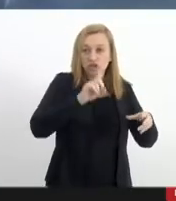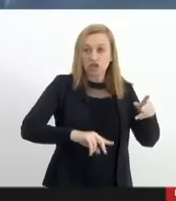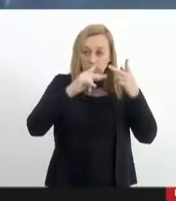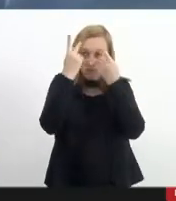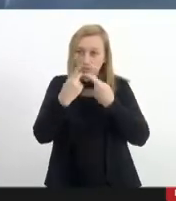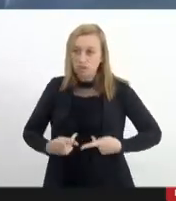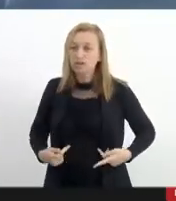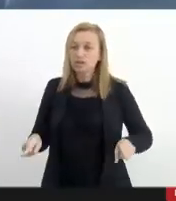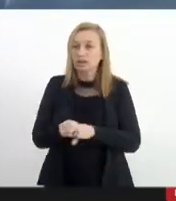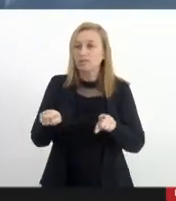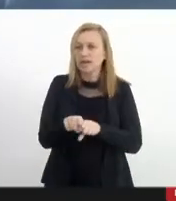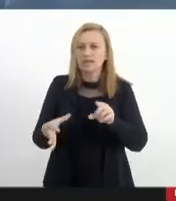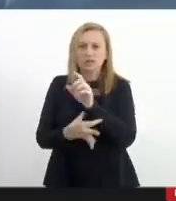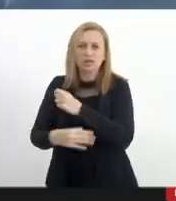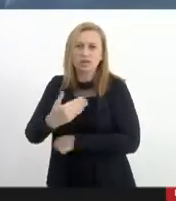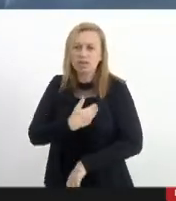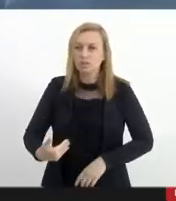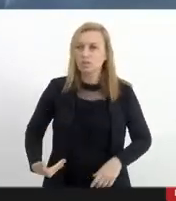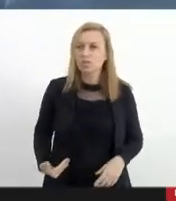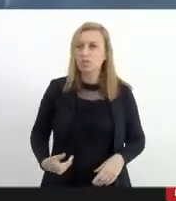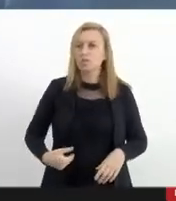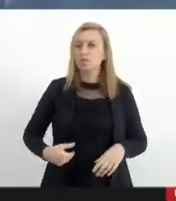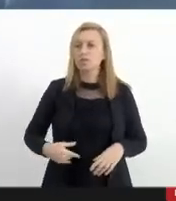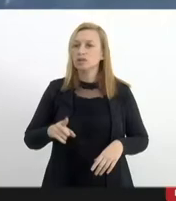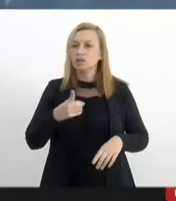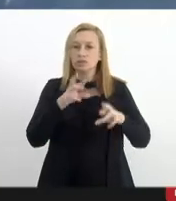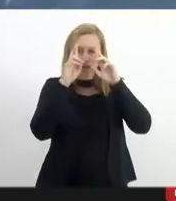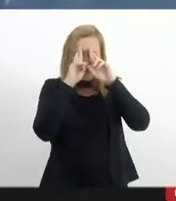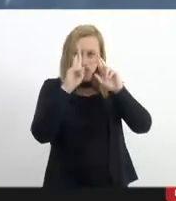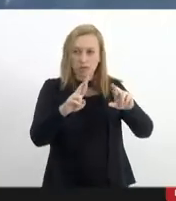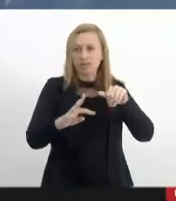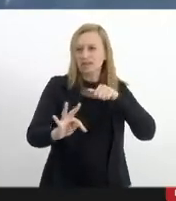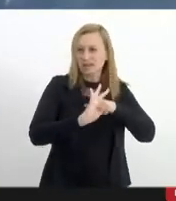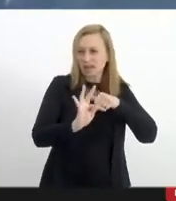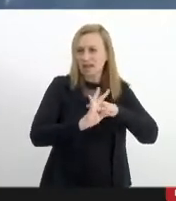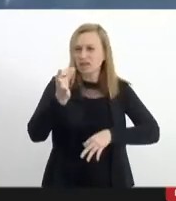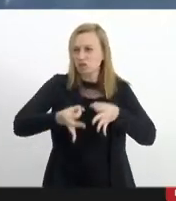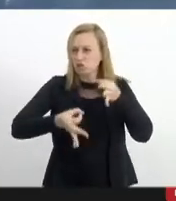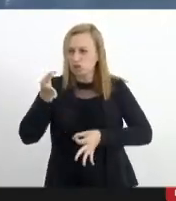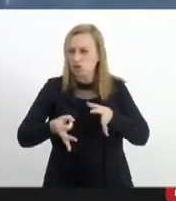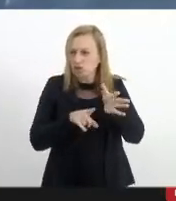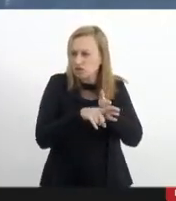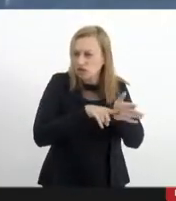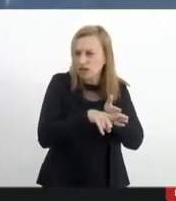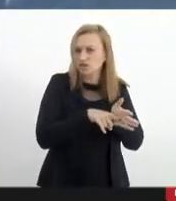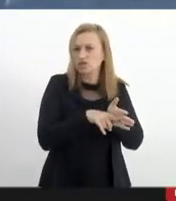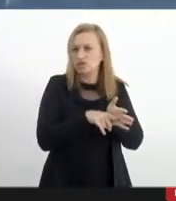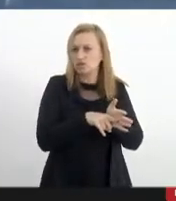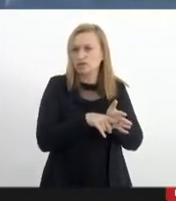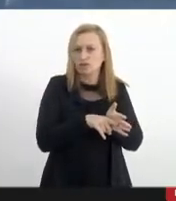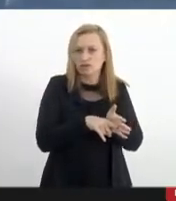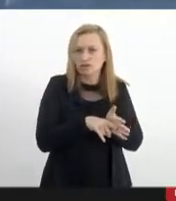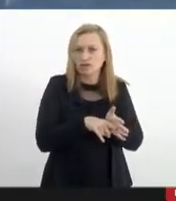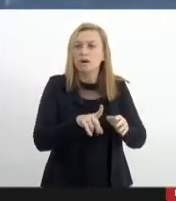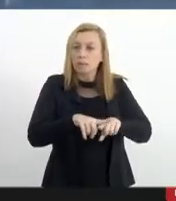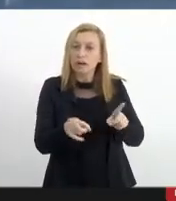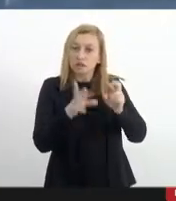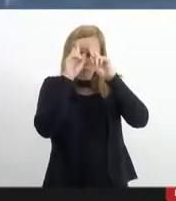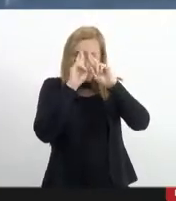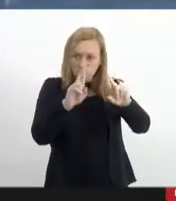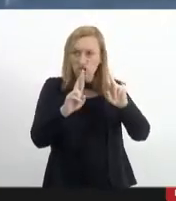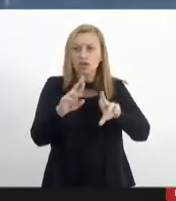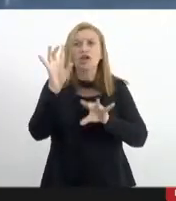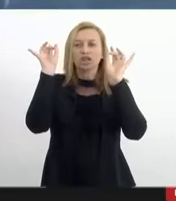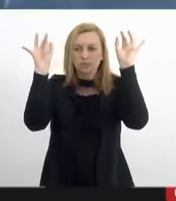pública não necessariamente se atrelam ou respeitam essa técnica jurídica investigativa. Mas, por respeito, em especial